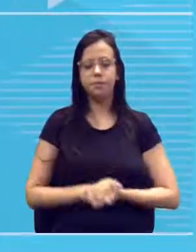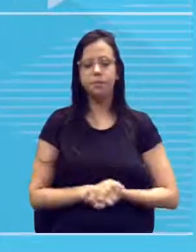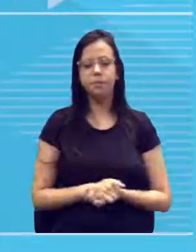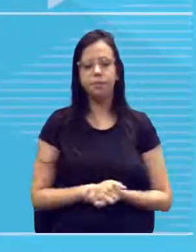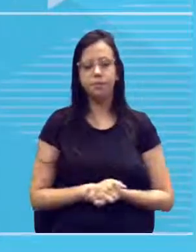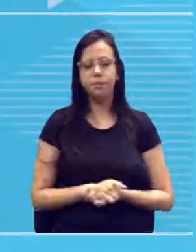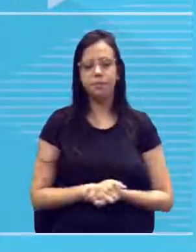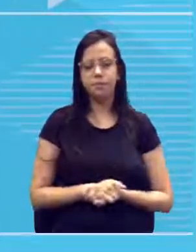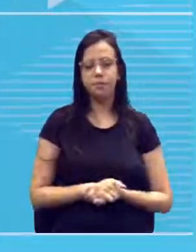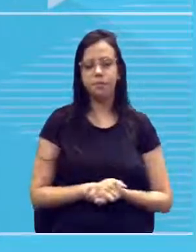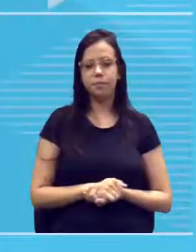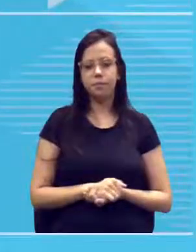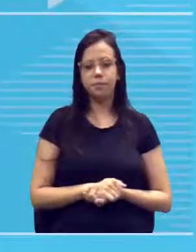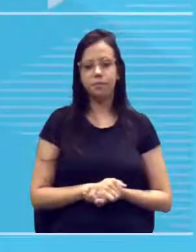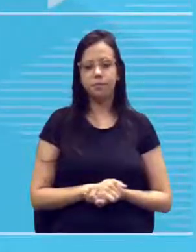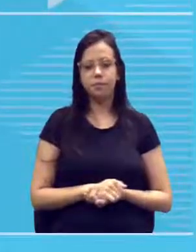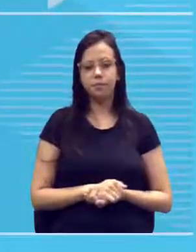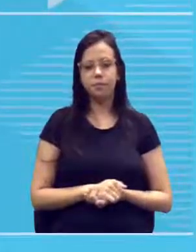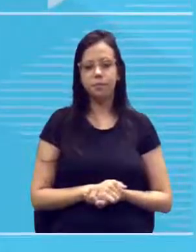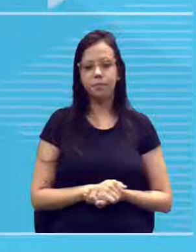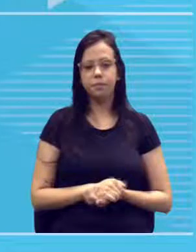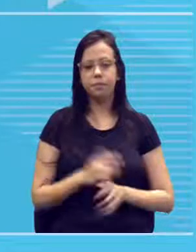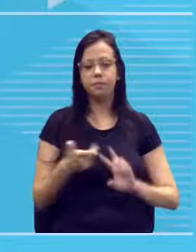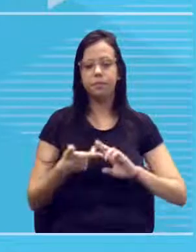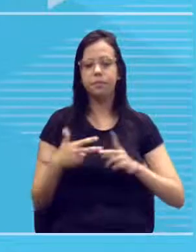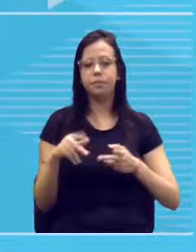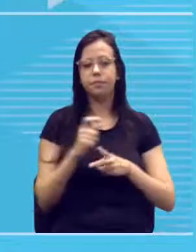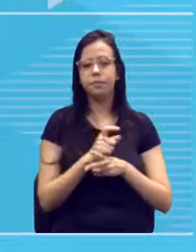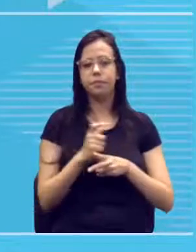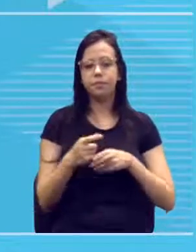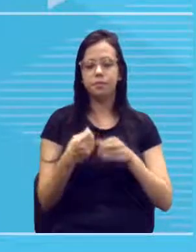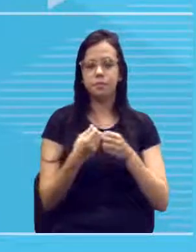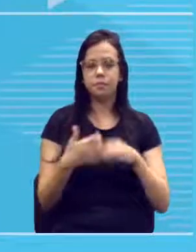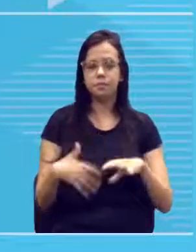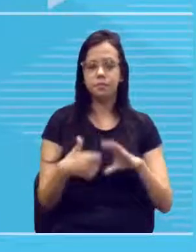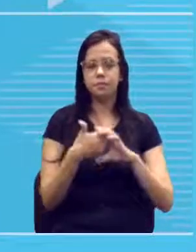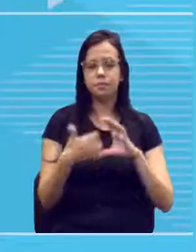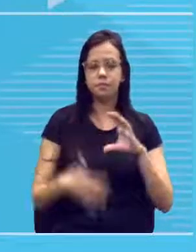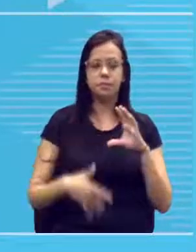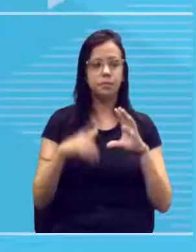O gene que afeta essa característica, ele tem um padrão